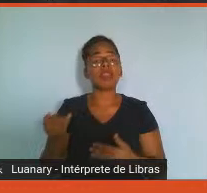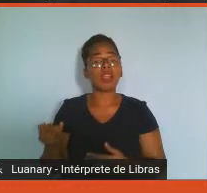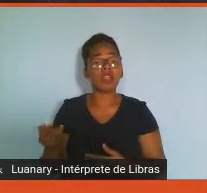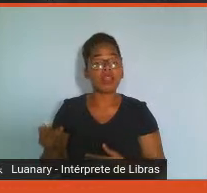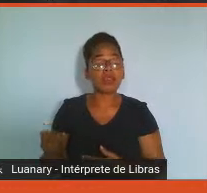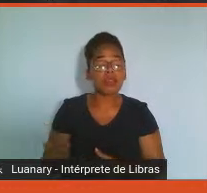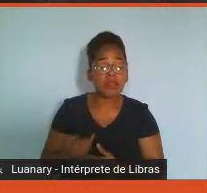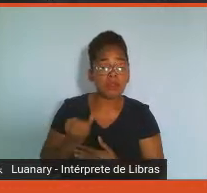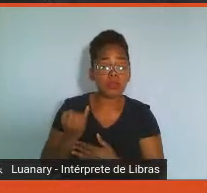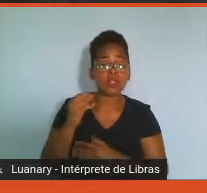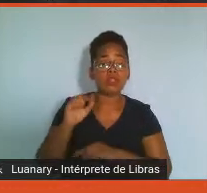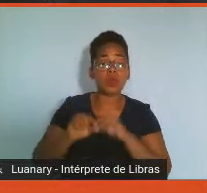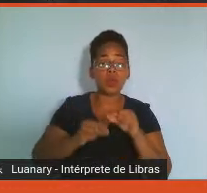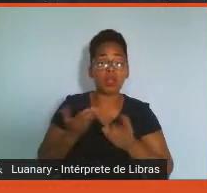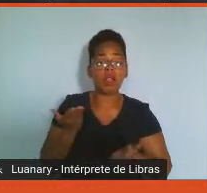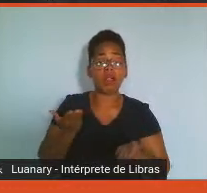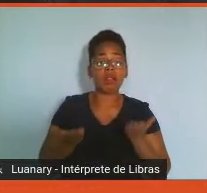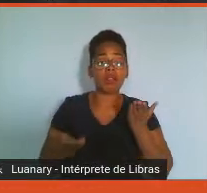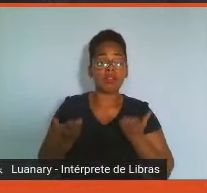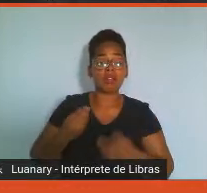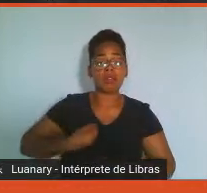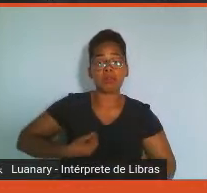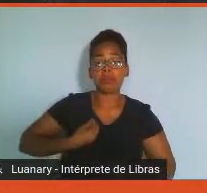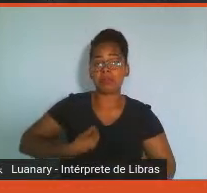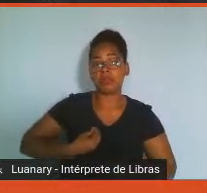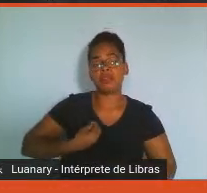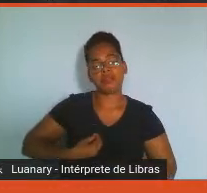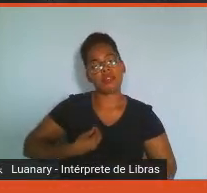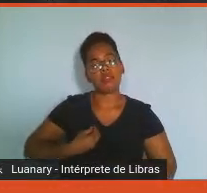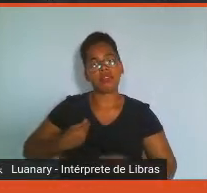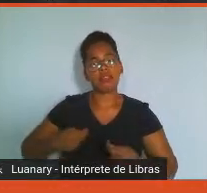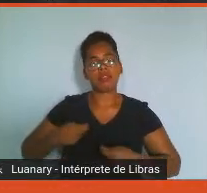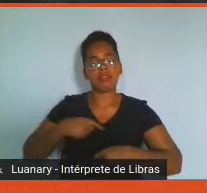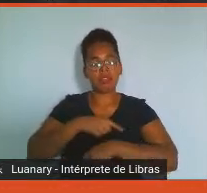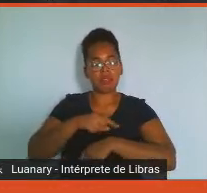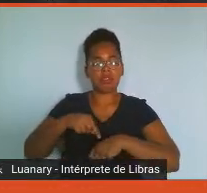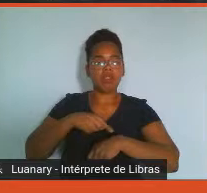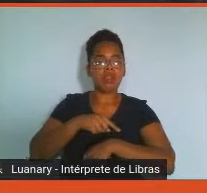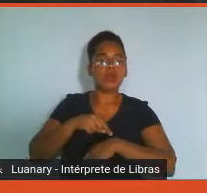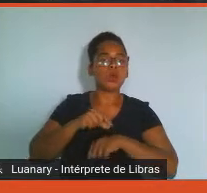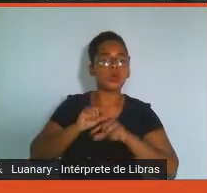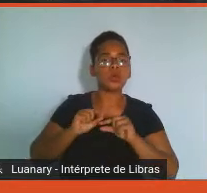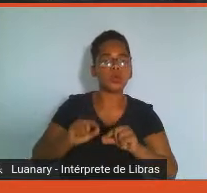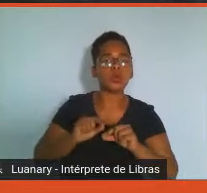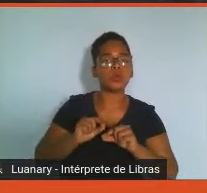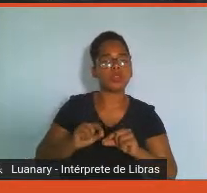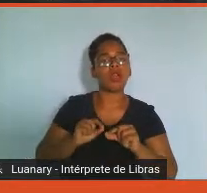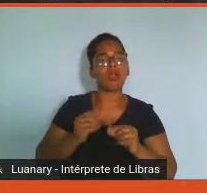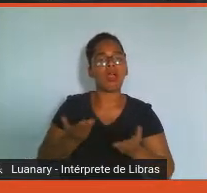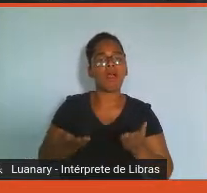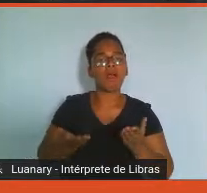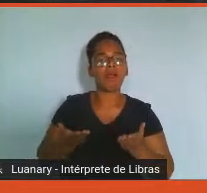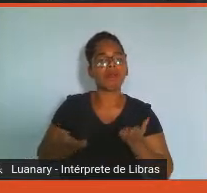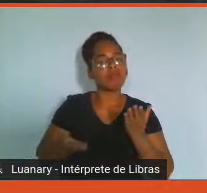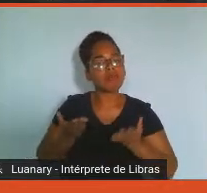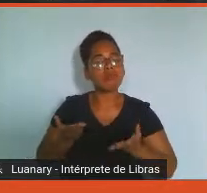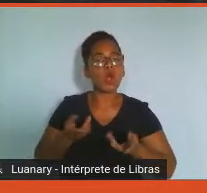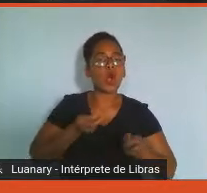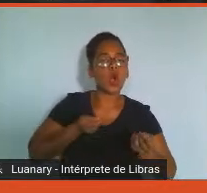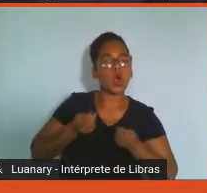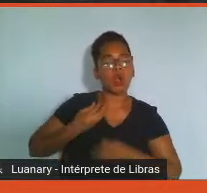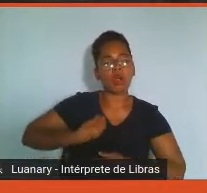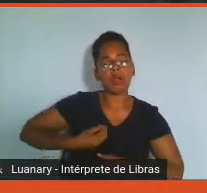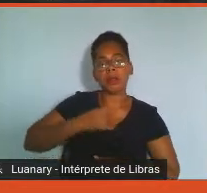administrar esse tempo significa administrar sua vida, a gente vai atender mais as nossas prioridades profissionais, as pessoais,